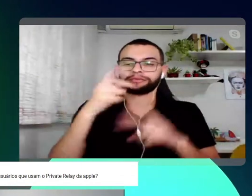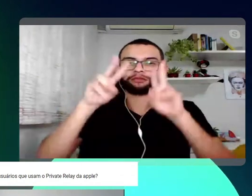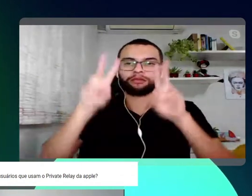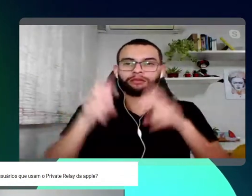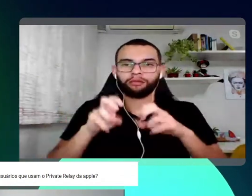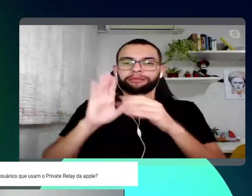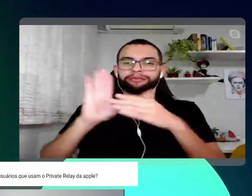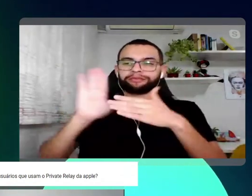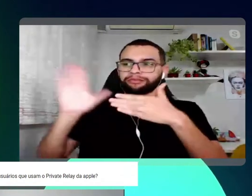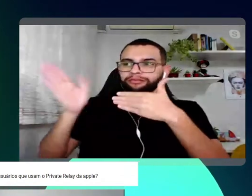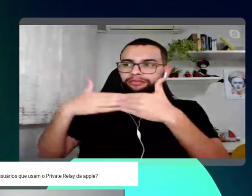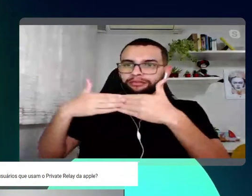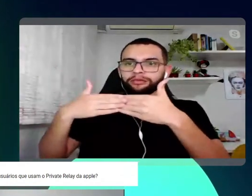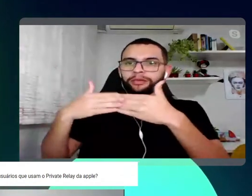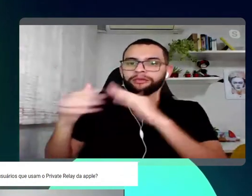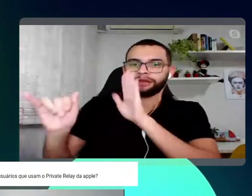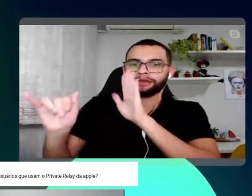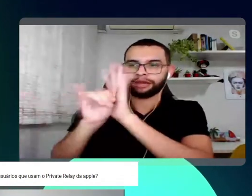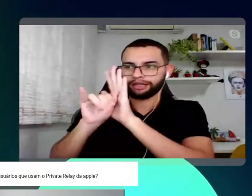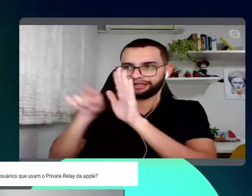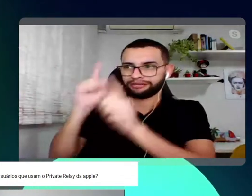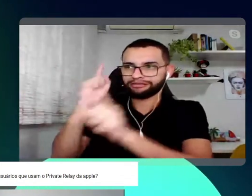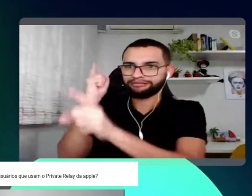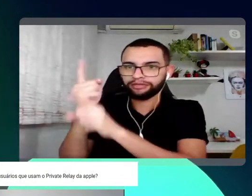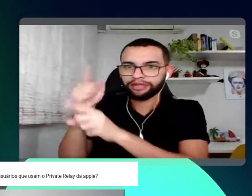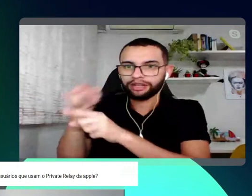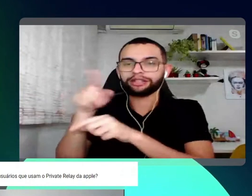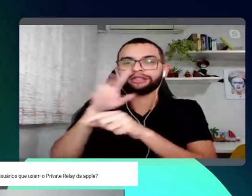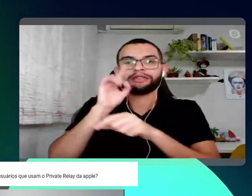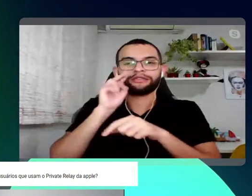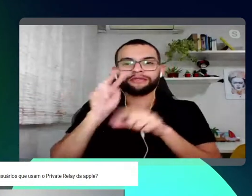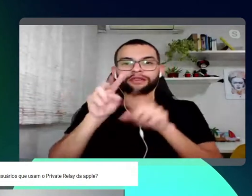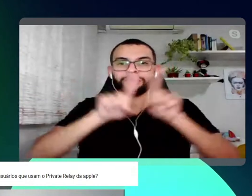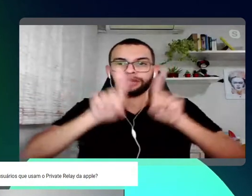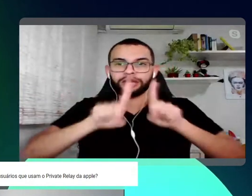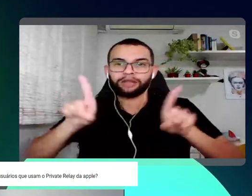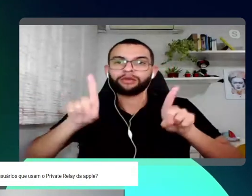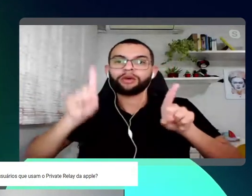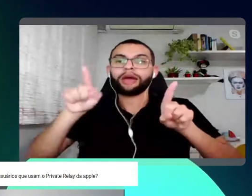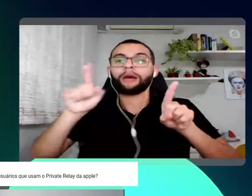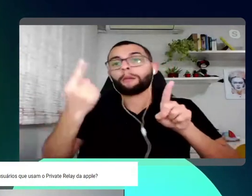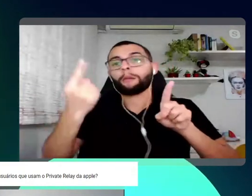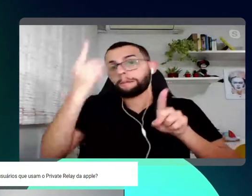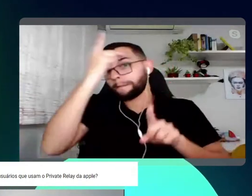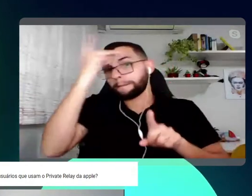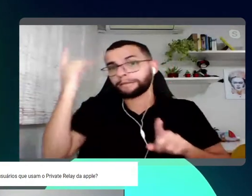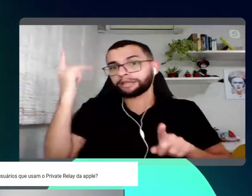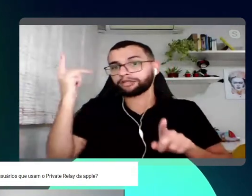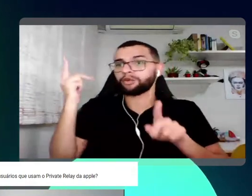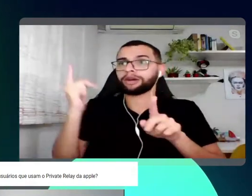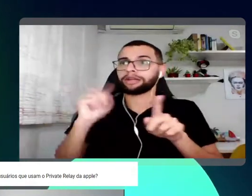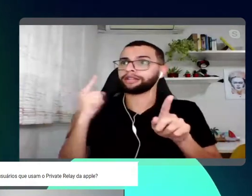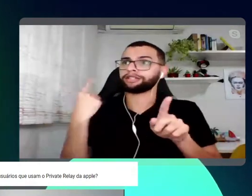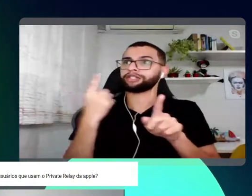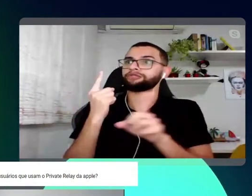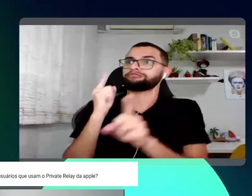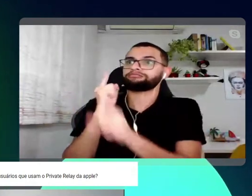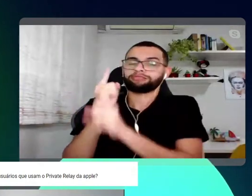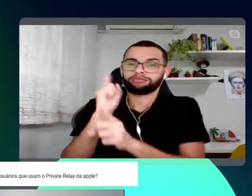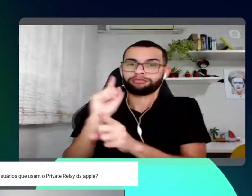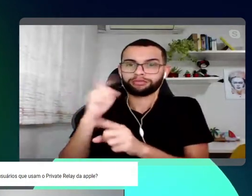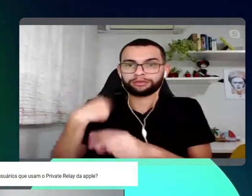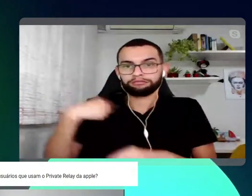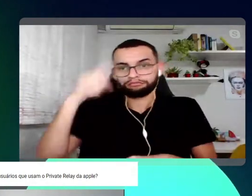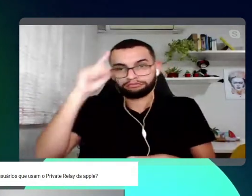a gente vai tratar aquele dado ali como uma pessoa não identificada, tá? Eu não sei se é o Pedro, eu não sei se é o